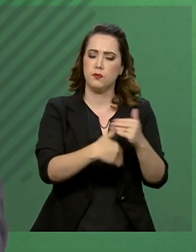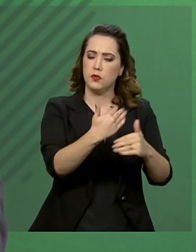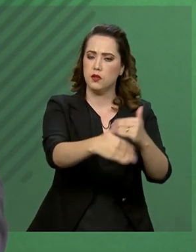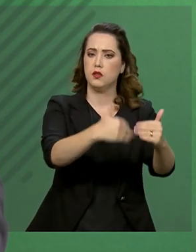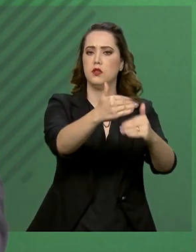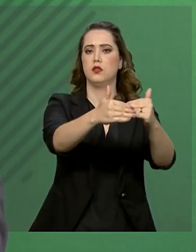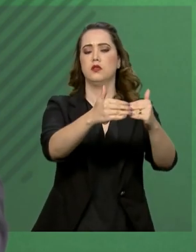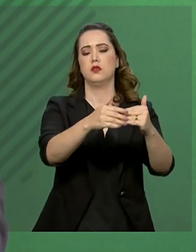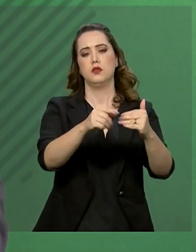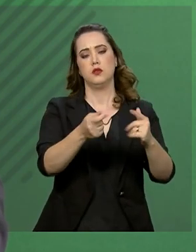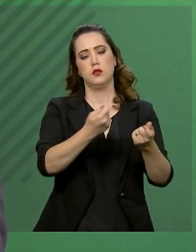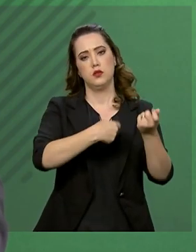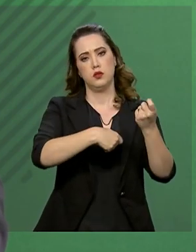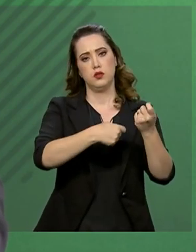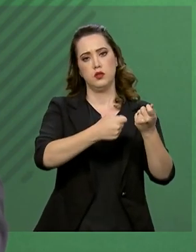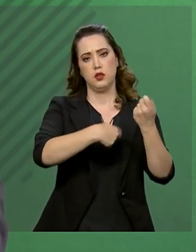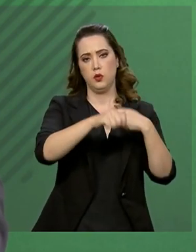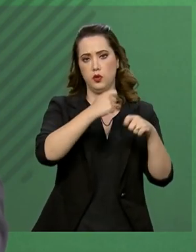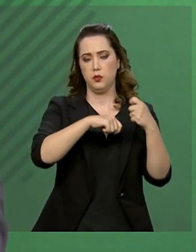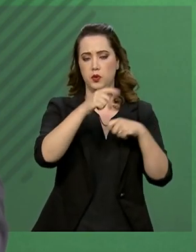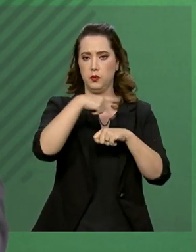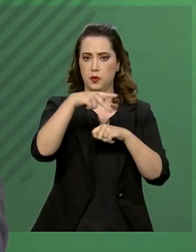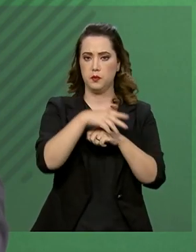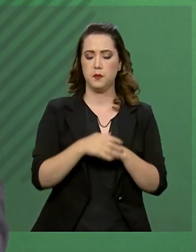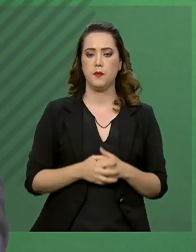alavancamento econômico do nosso país.